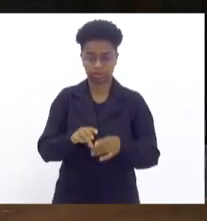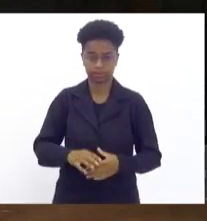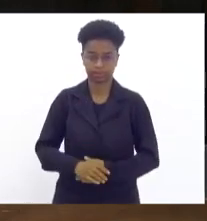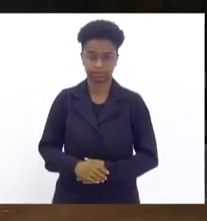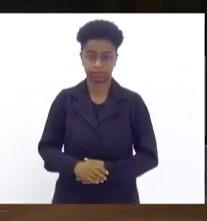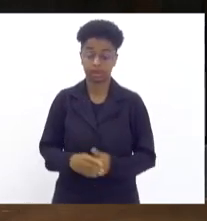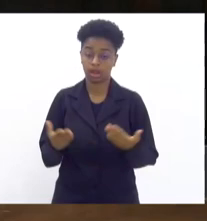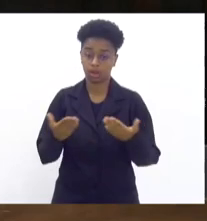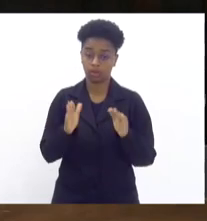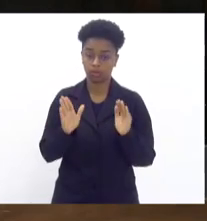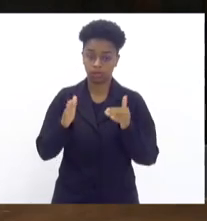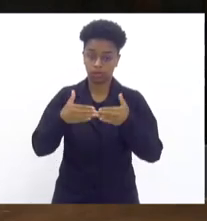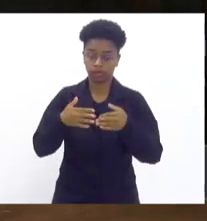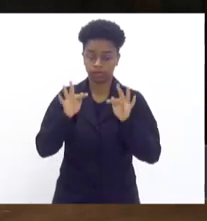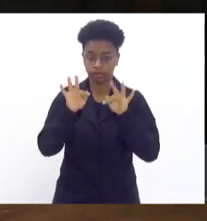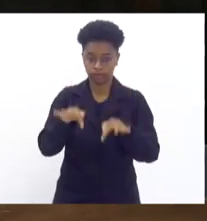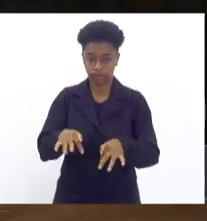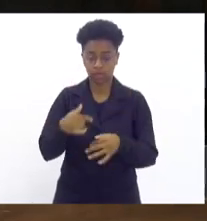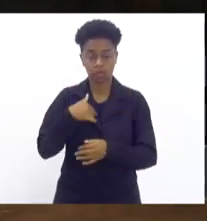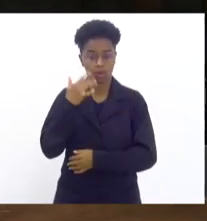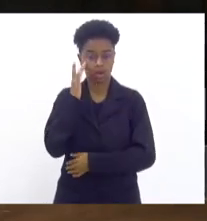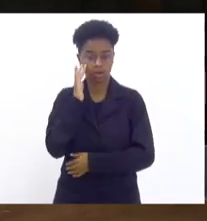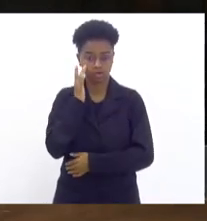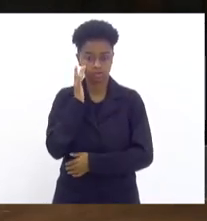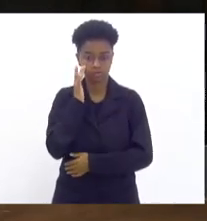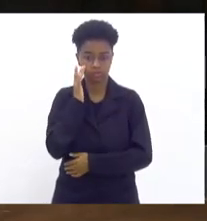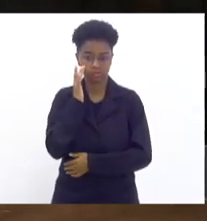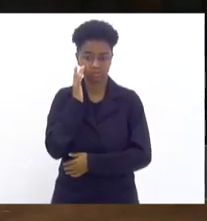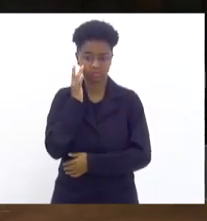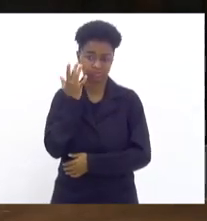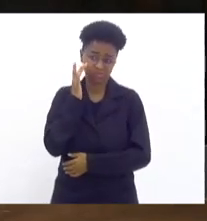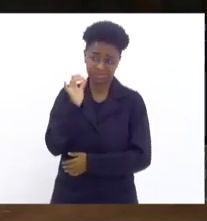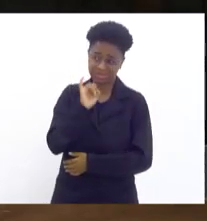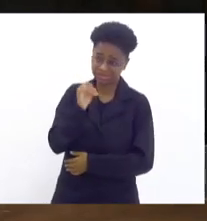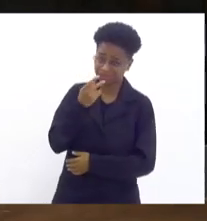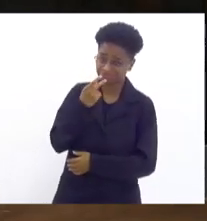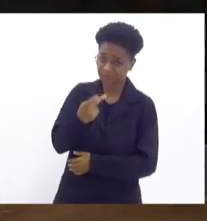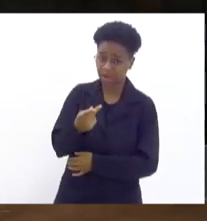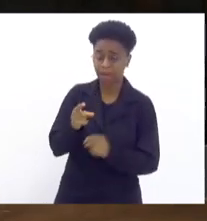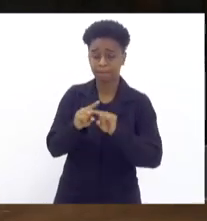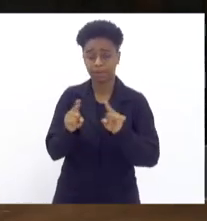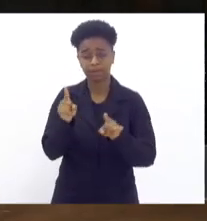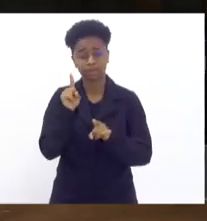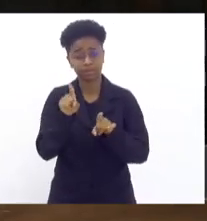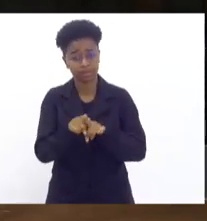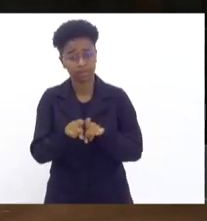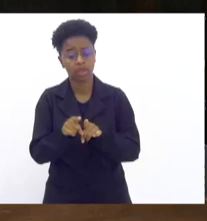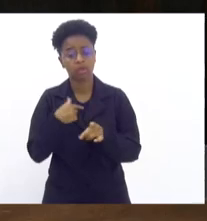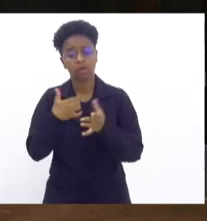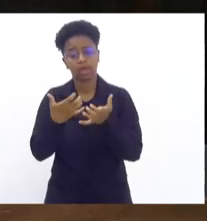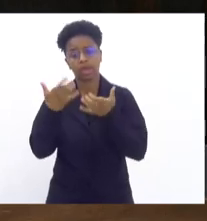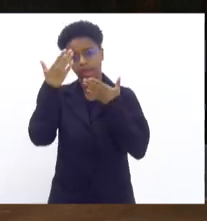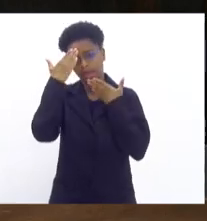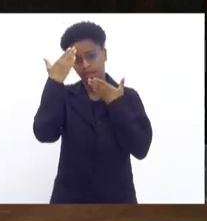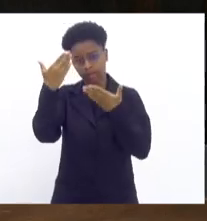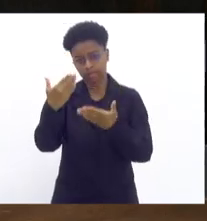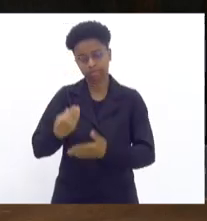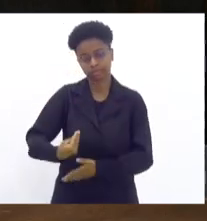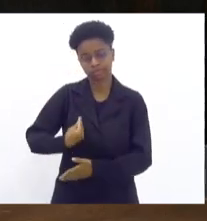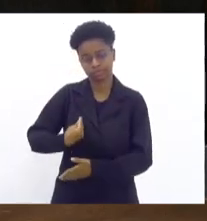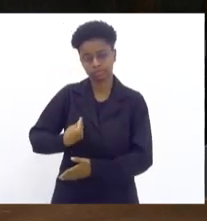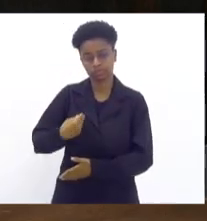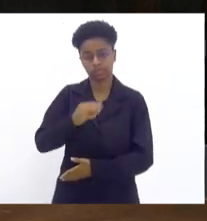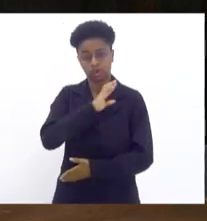Para fechar, eu acho que não sei se é para falar, mas também eu gostaria de agradecer a presença do